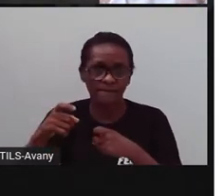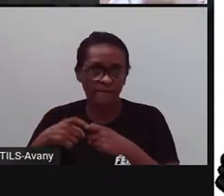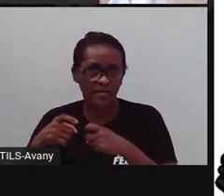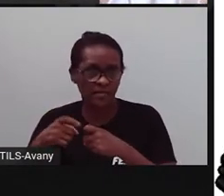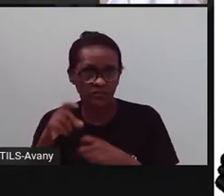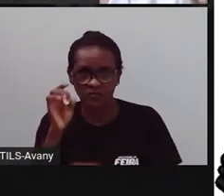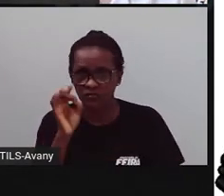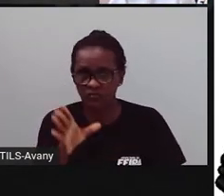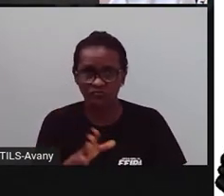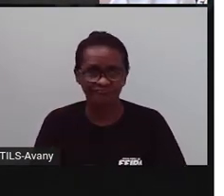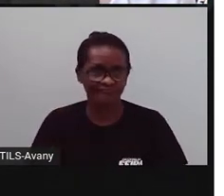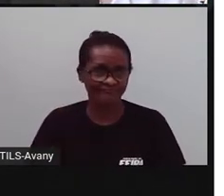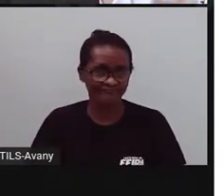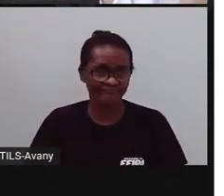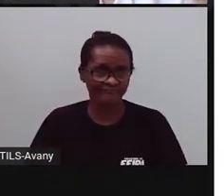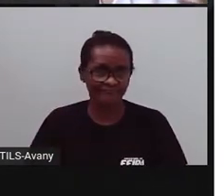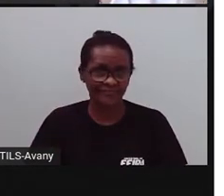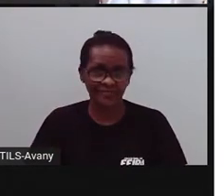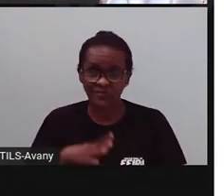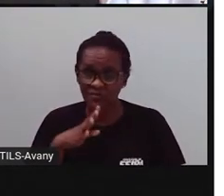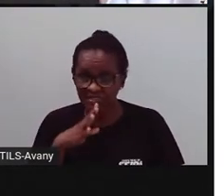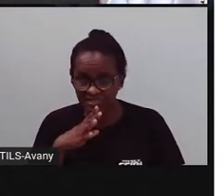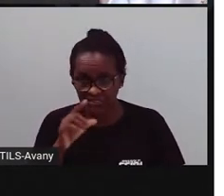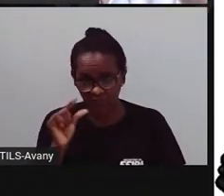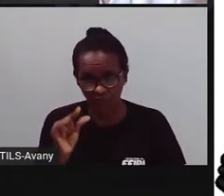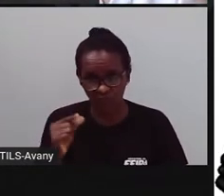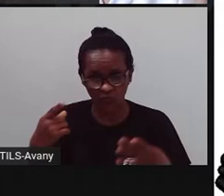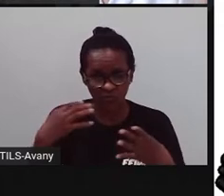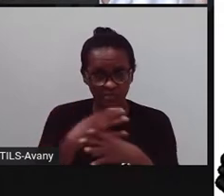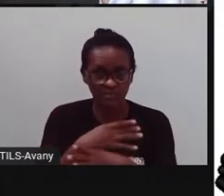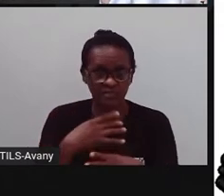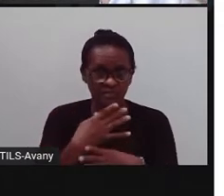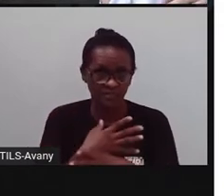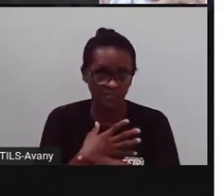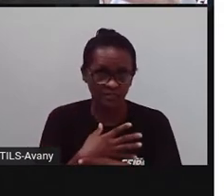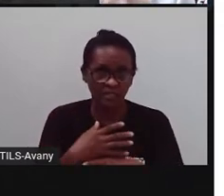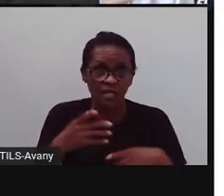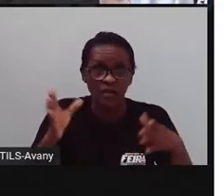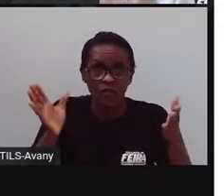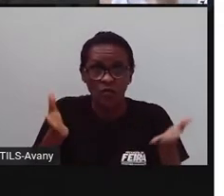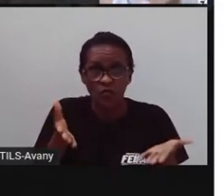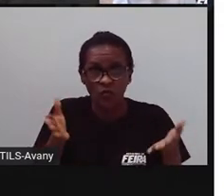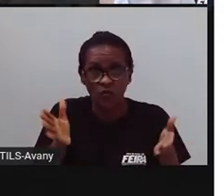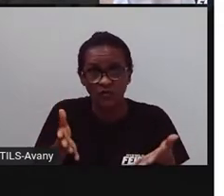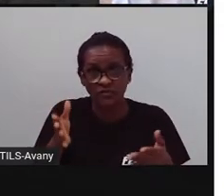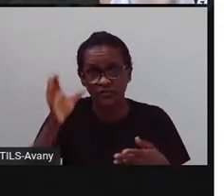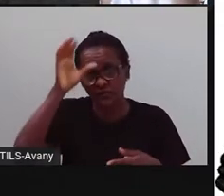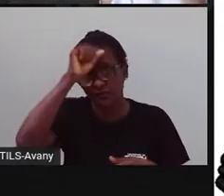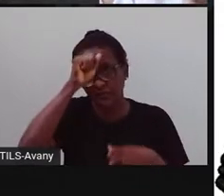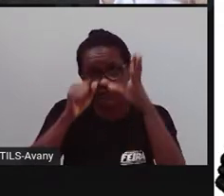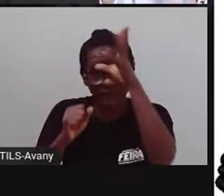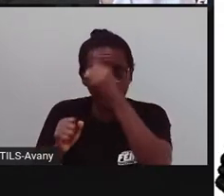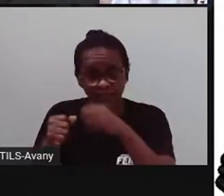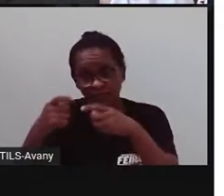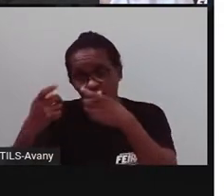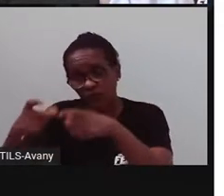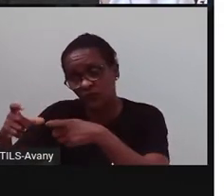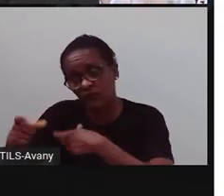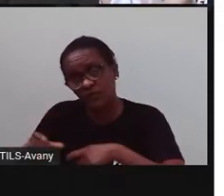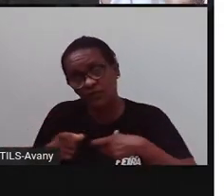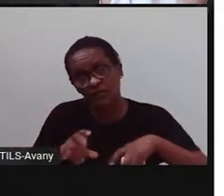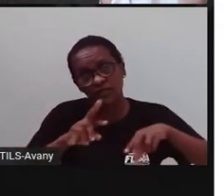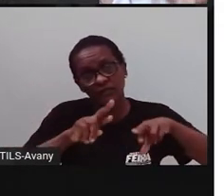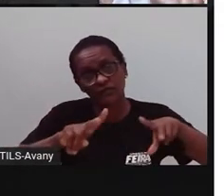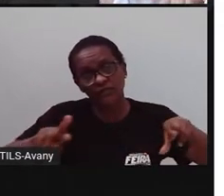cidade. Então a prova com essa aula, ela quer tentar mostrar para vocês alguns lugares, lugares que são fantásticos aqui em nossa cidade, né? Que